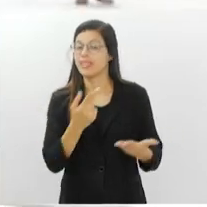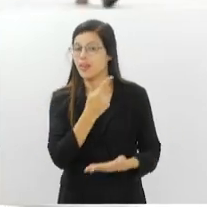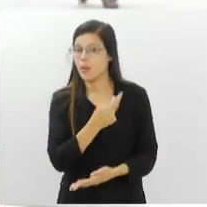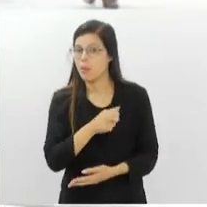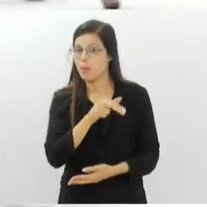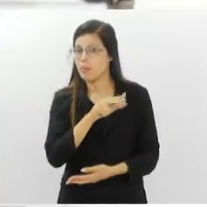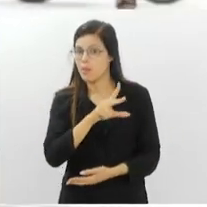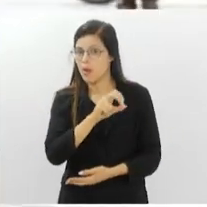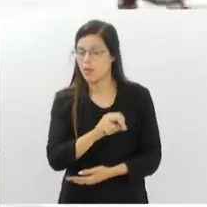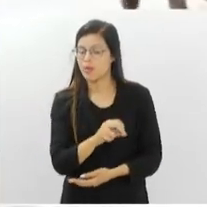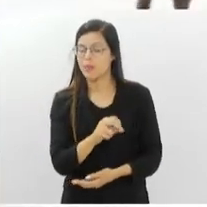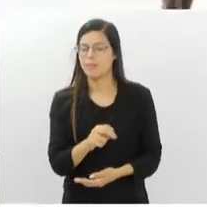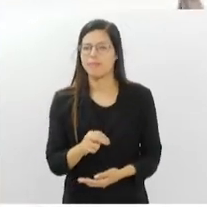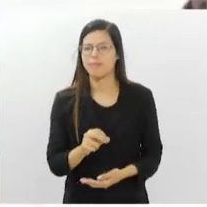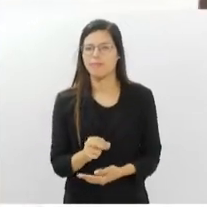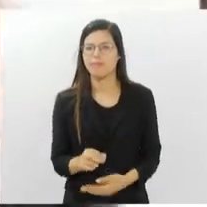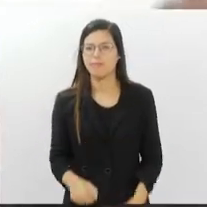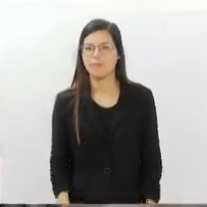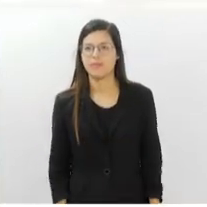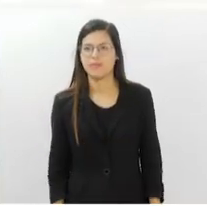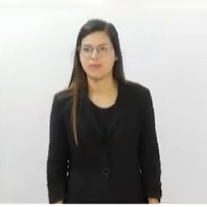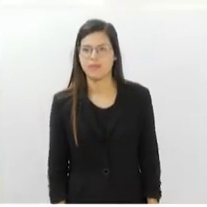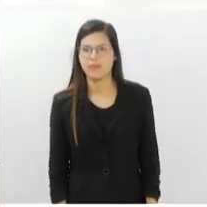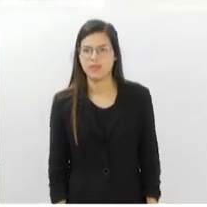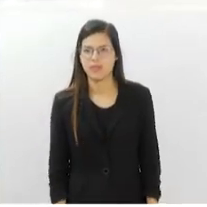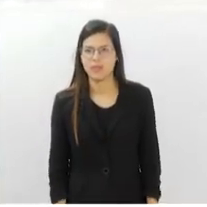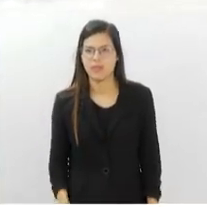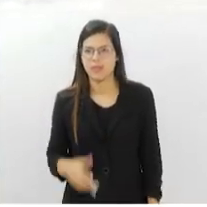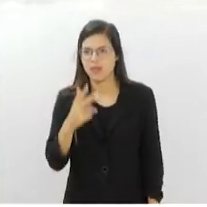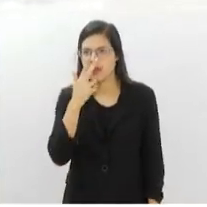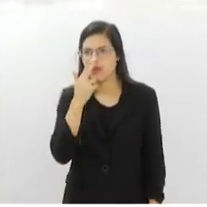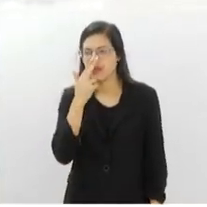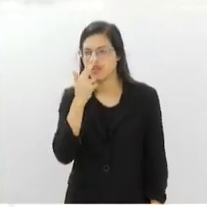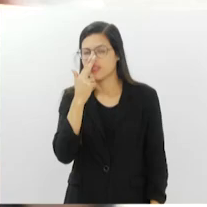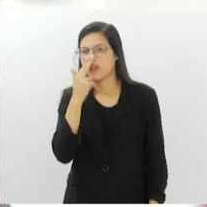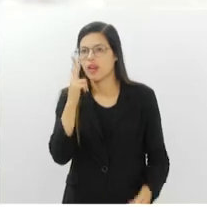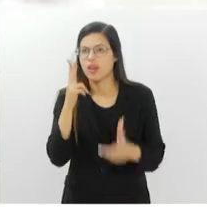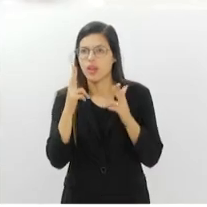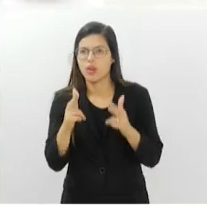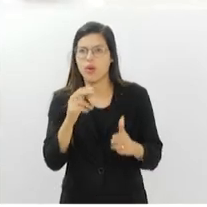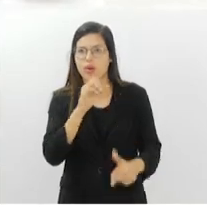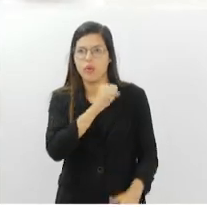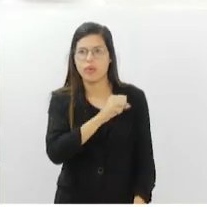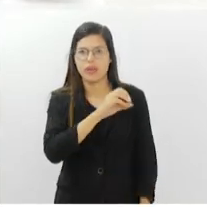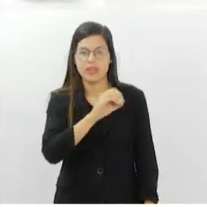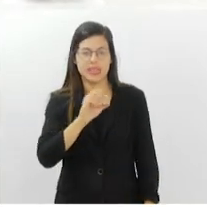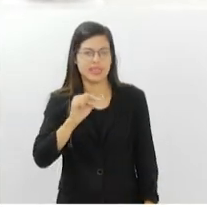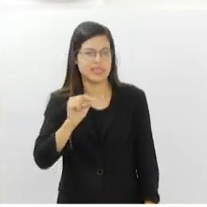como 80 mil clientes meus são hoje, vendia copinho.